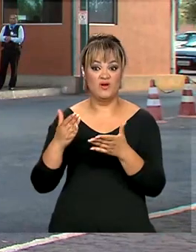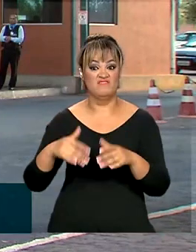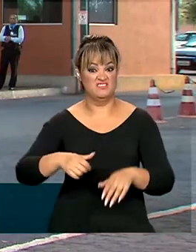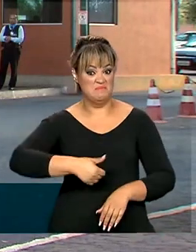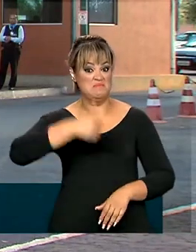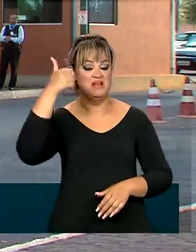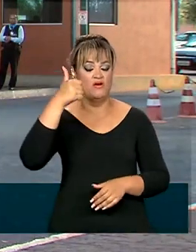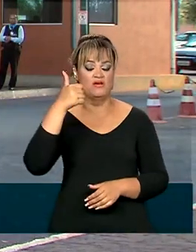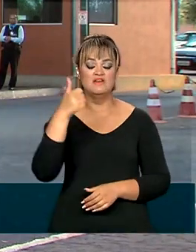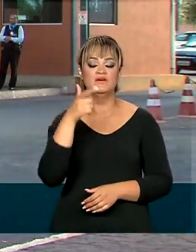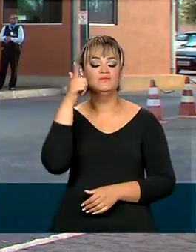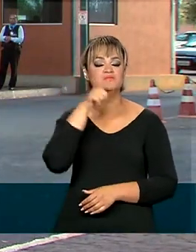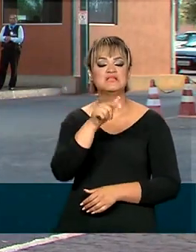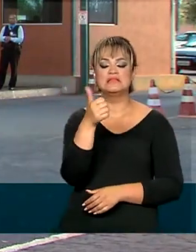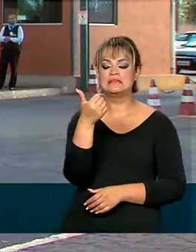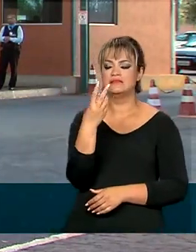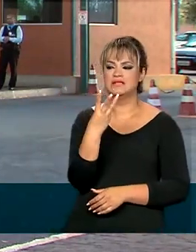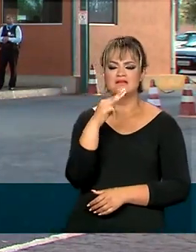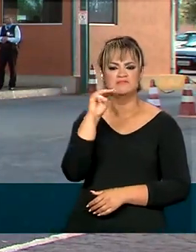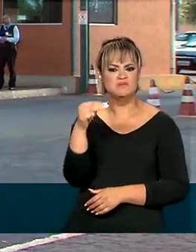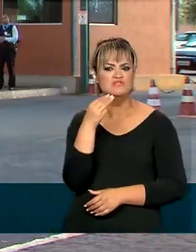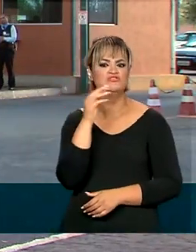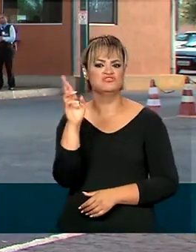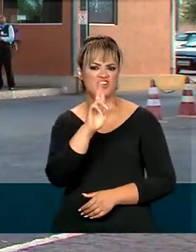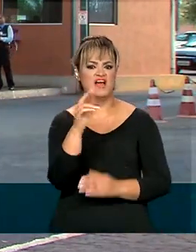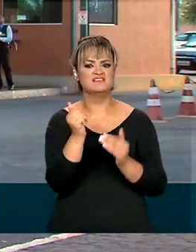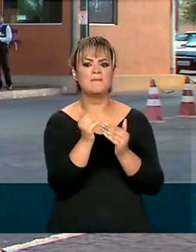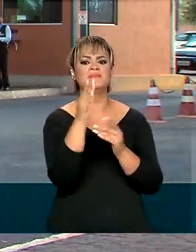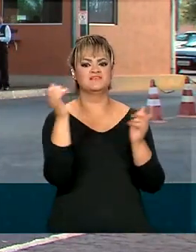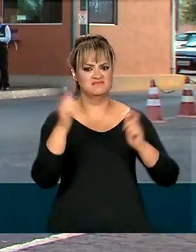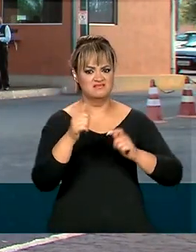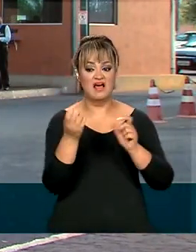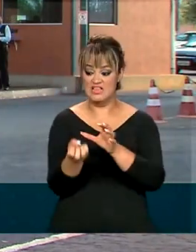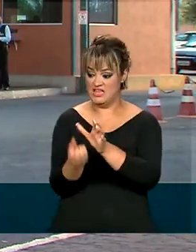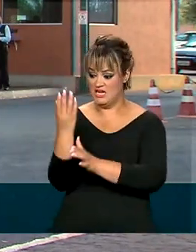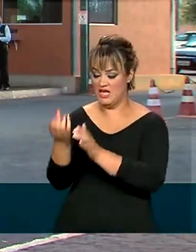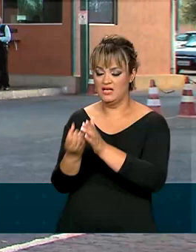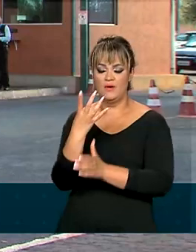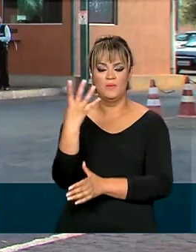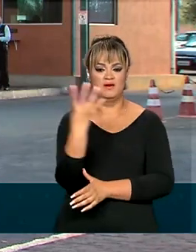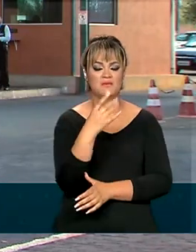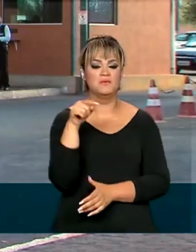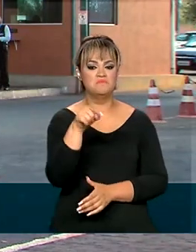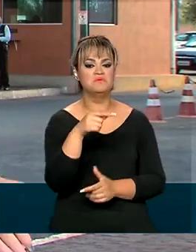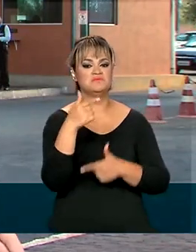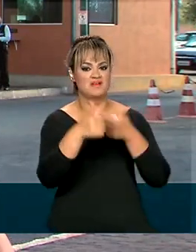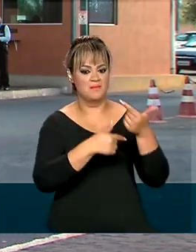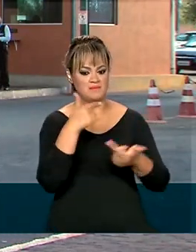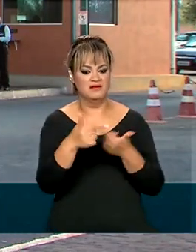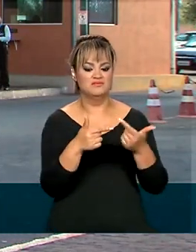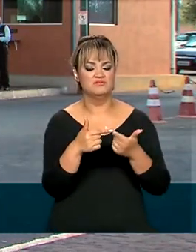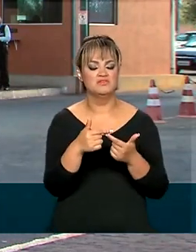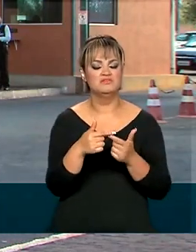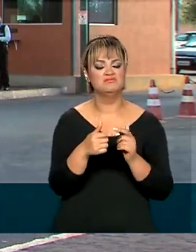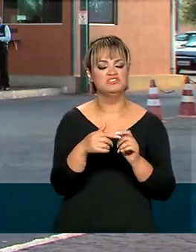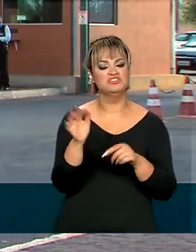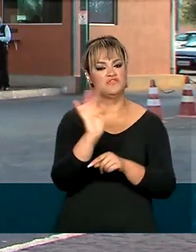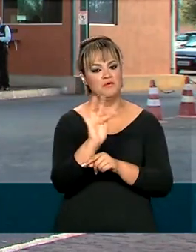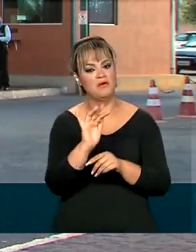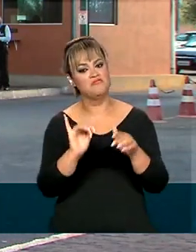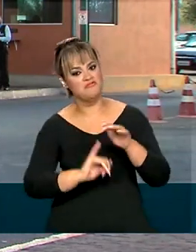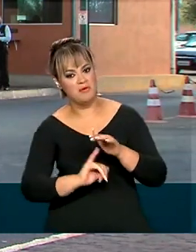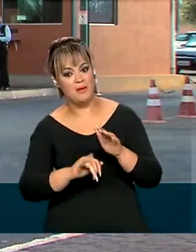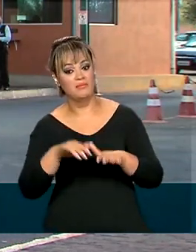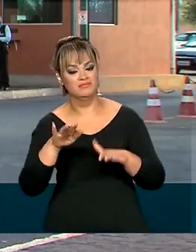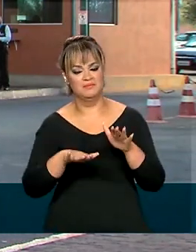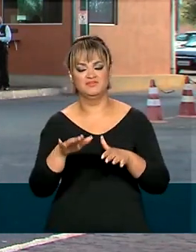de 3 bilhões e 800 milhões de reais e gerando cerca de 44 mil empregos de forma direta e indireta, de